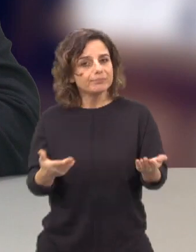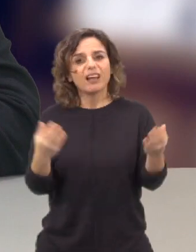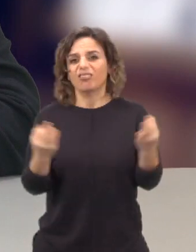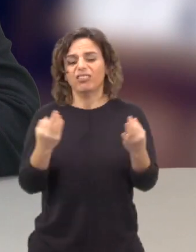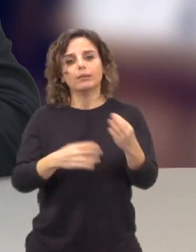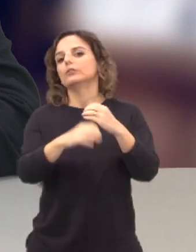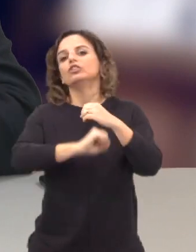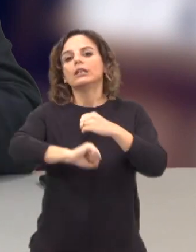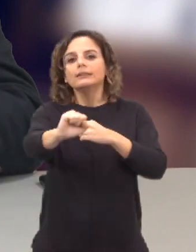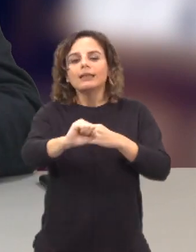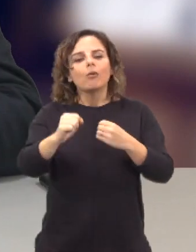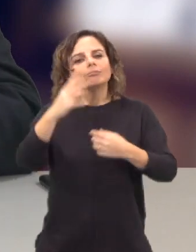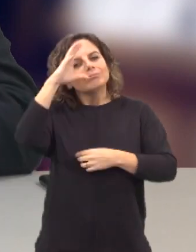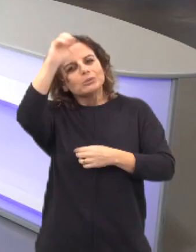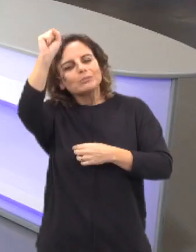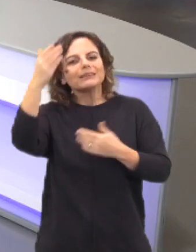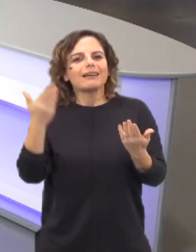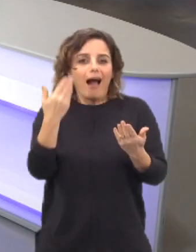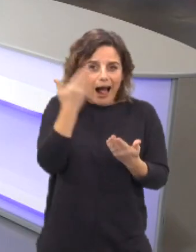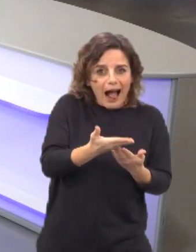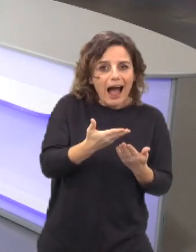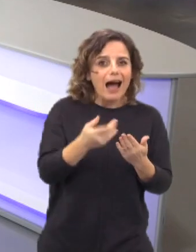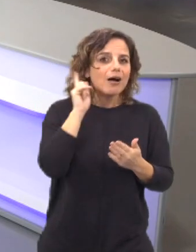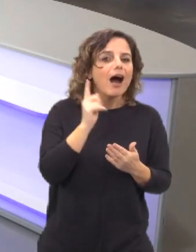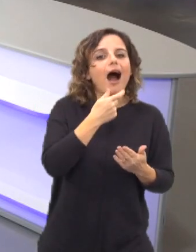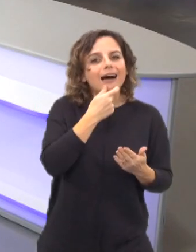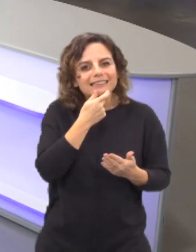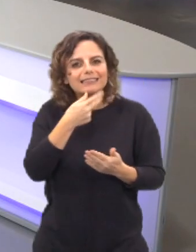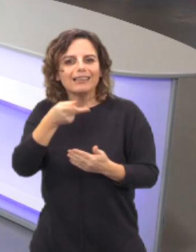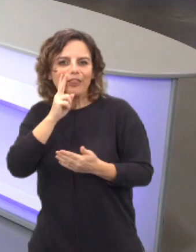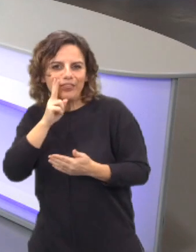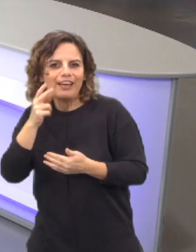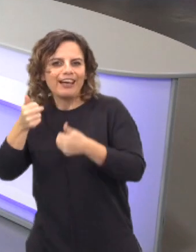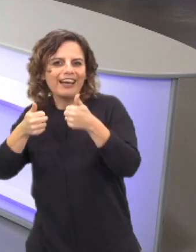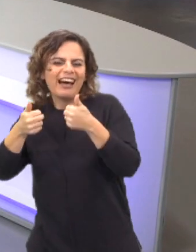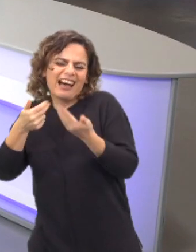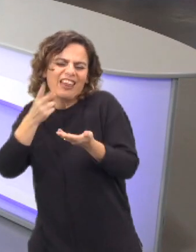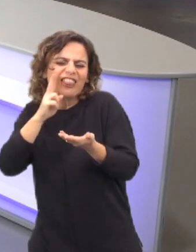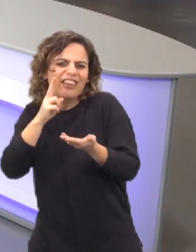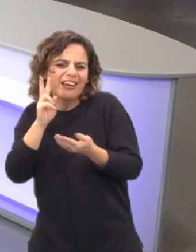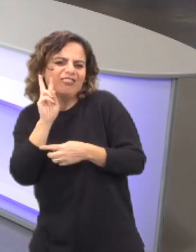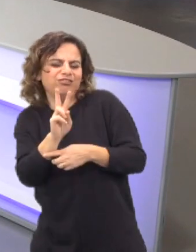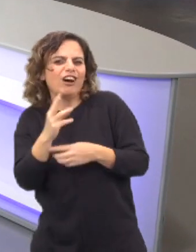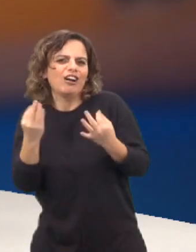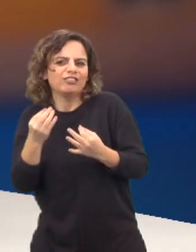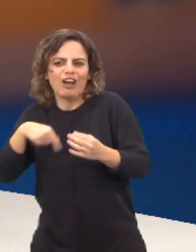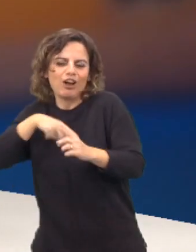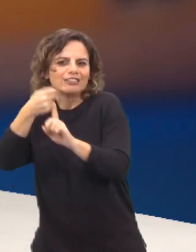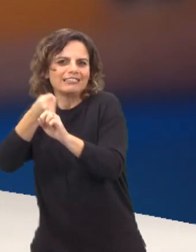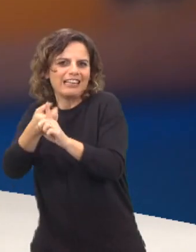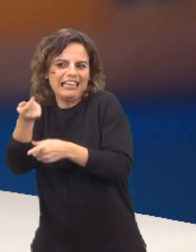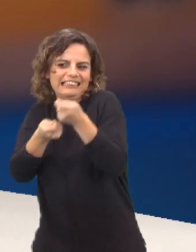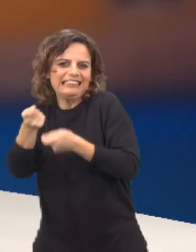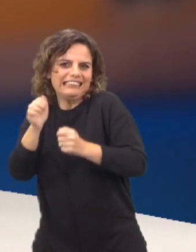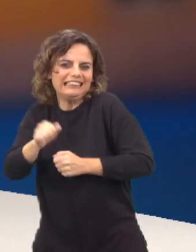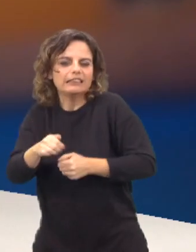estação pública relevante sem, obviamente, ter público e ter públicos e lutamos por eles, obviamente. Não podemos